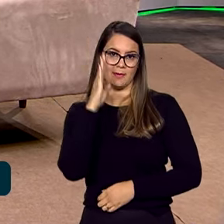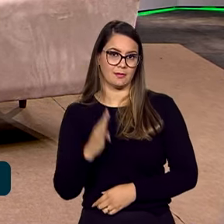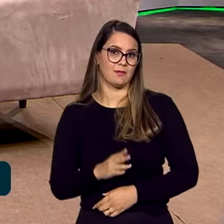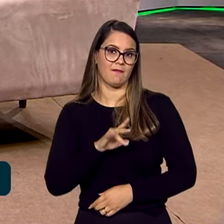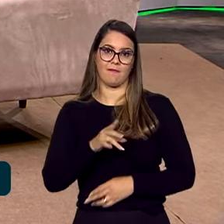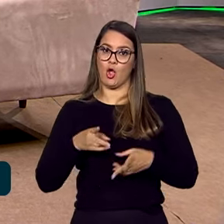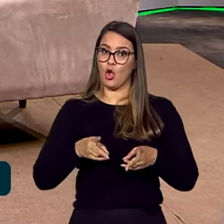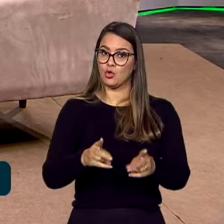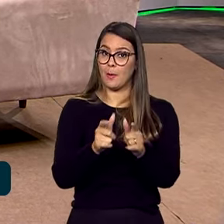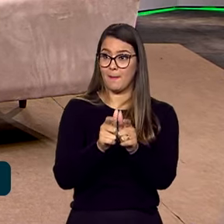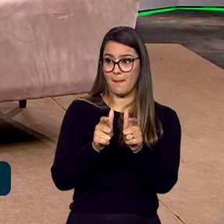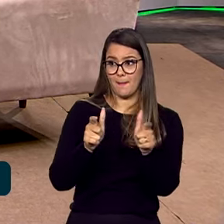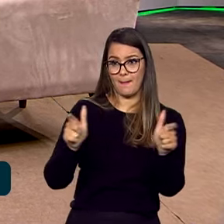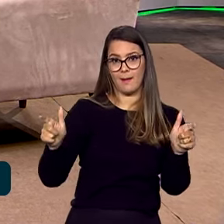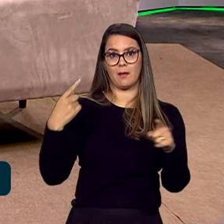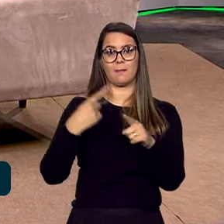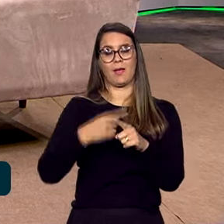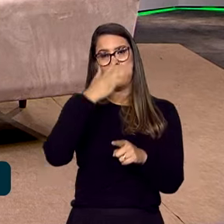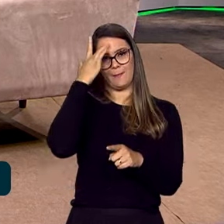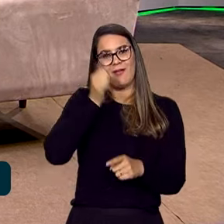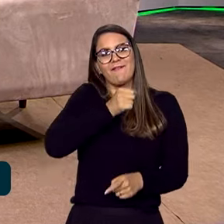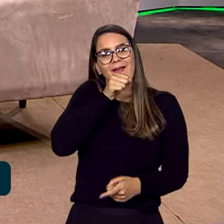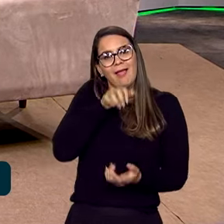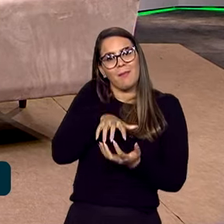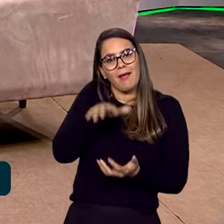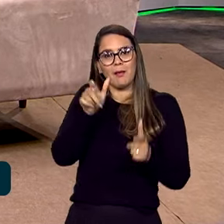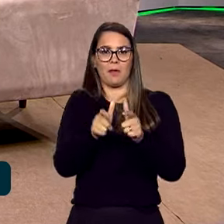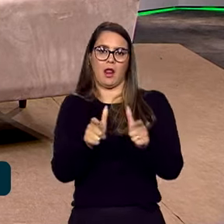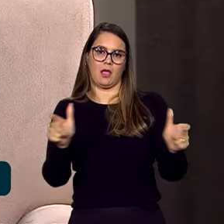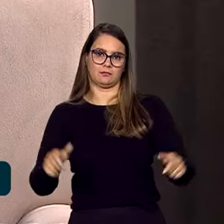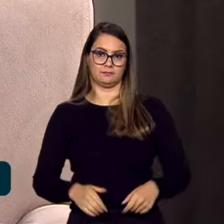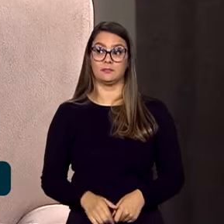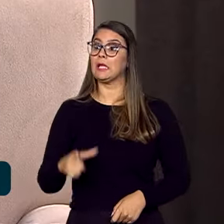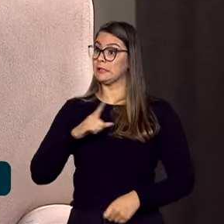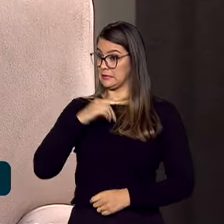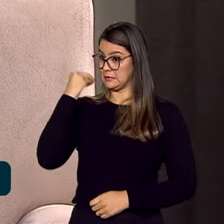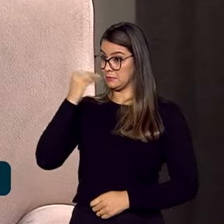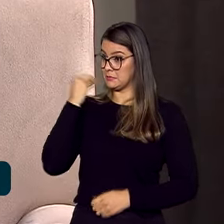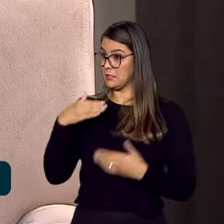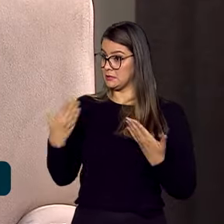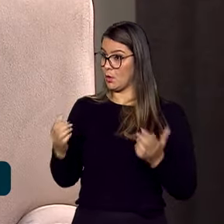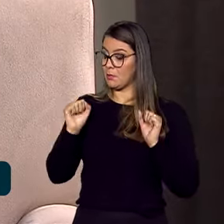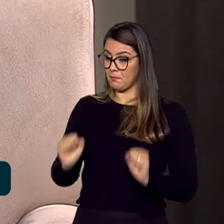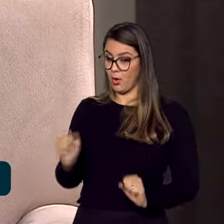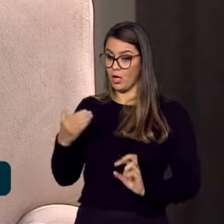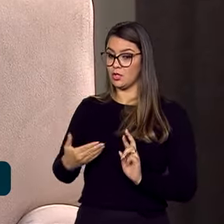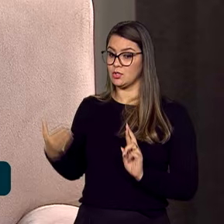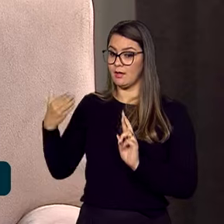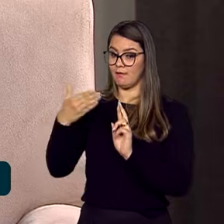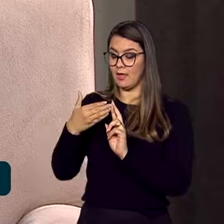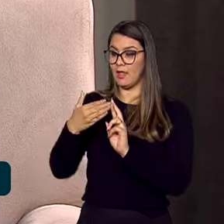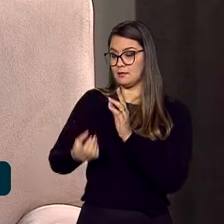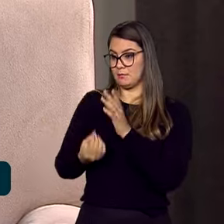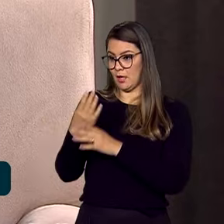que vão continuar crescendo devido ao envelhecimento da população. Então, existem já experiências que podem servir de referência para